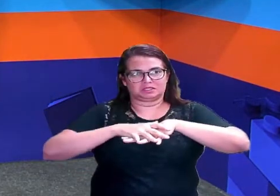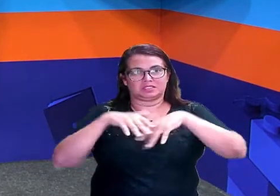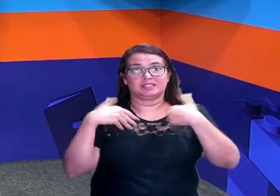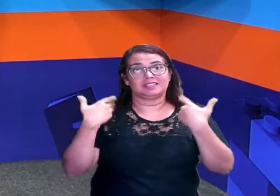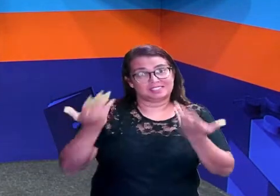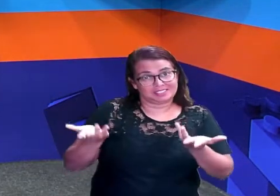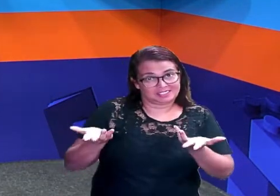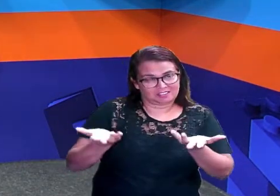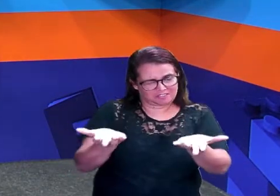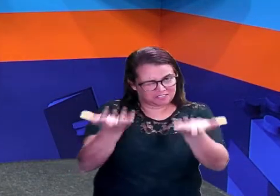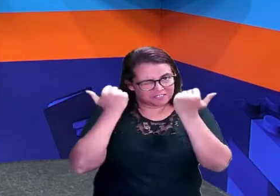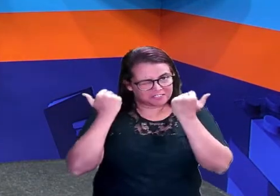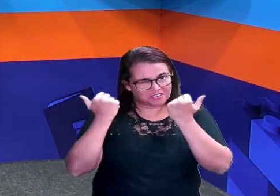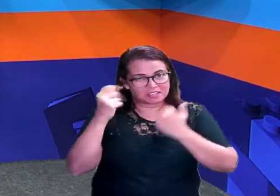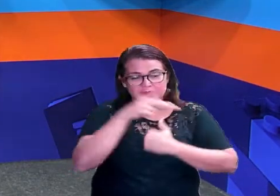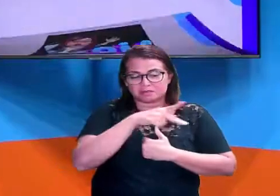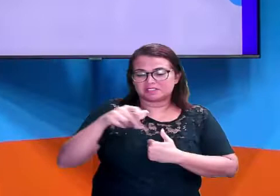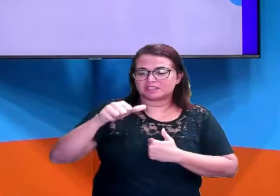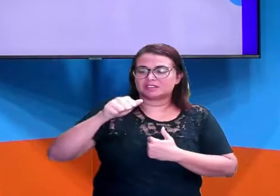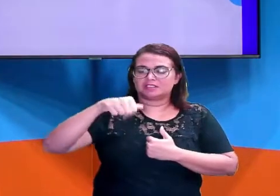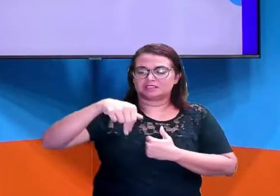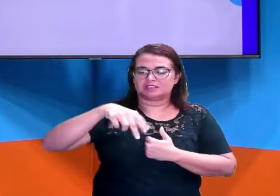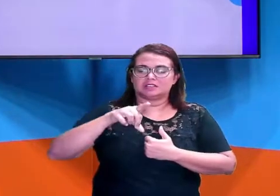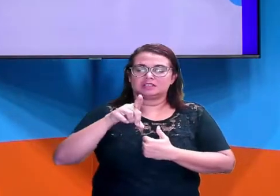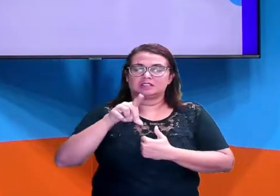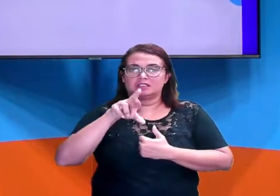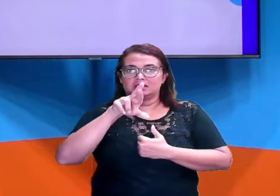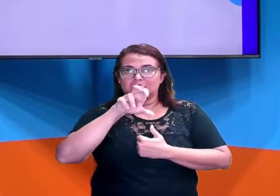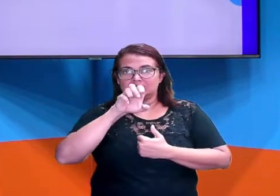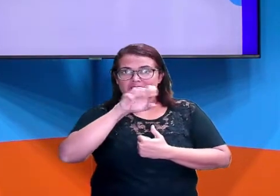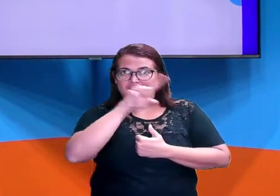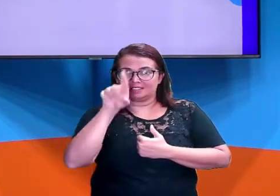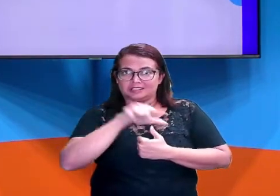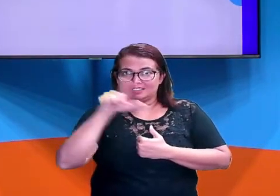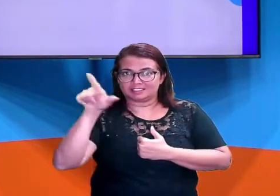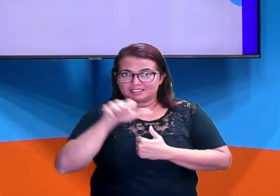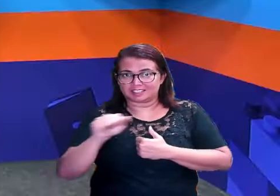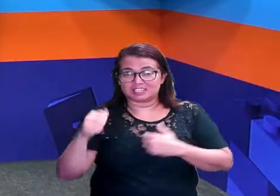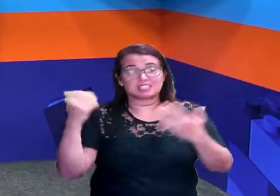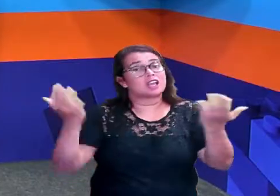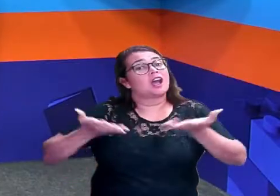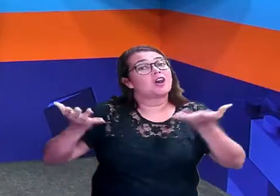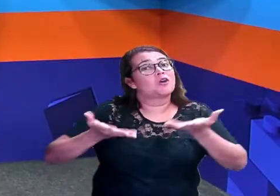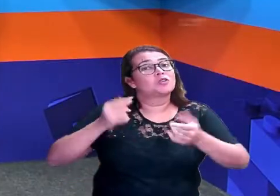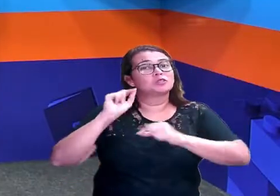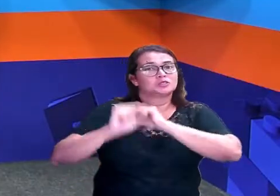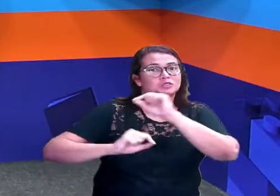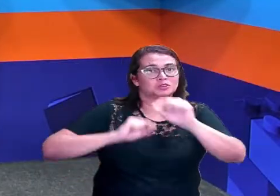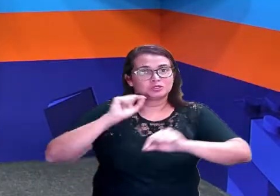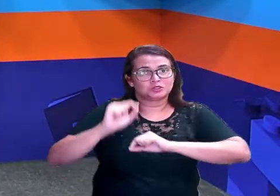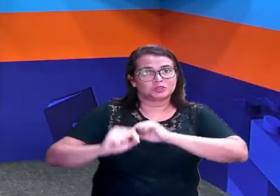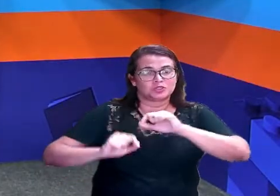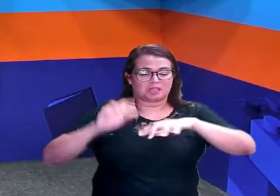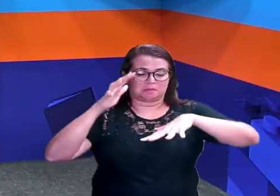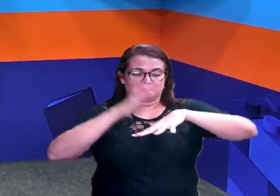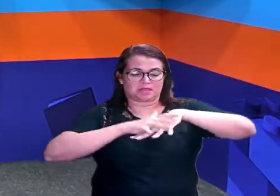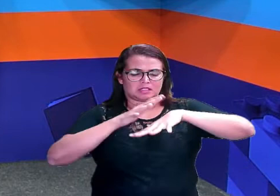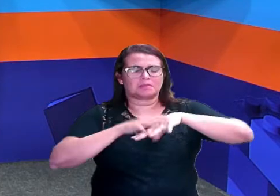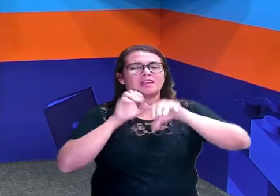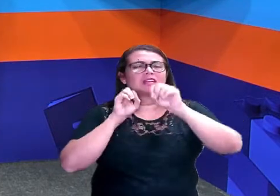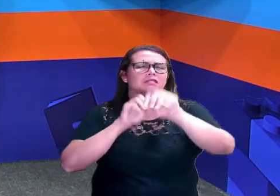vem comigo, Andresa Sacramento, porque hoje eu quero continuar desvendando os mistérios da